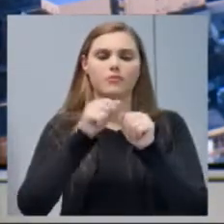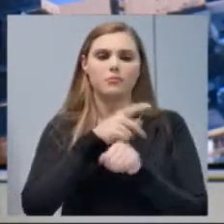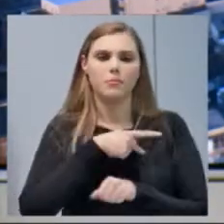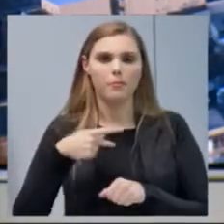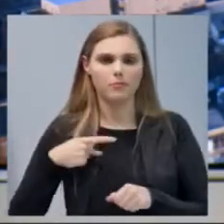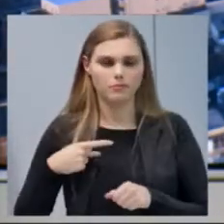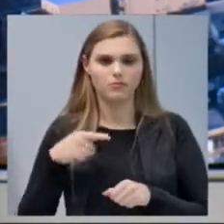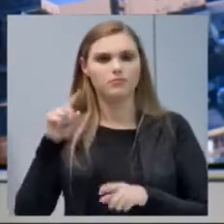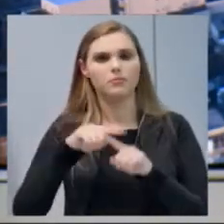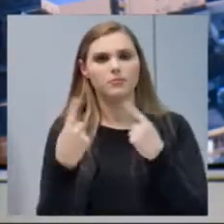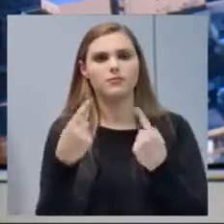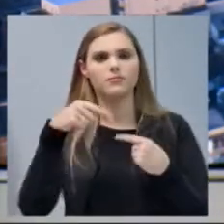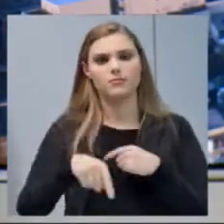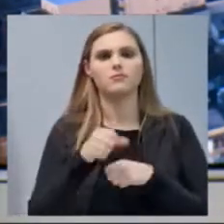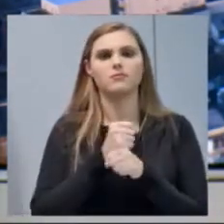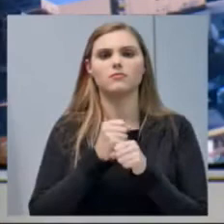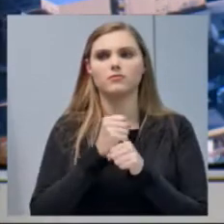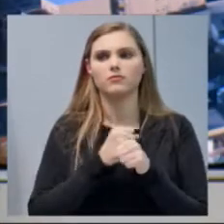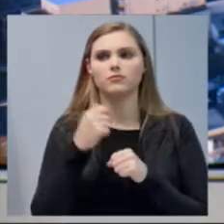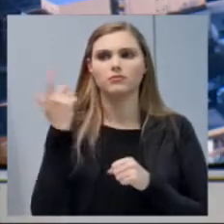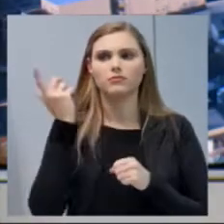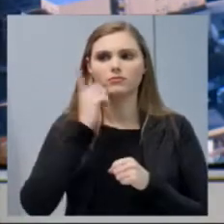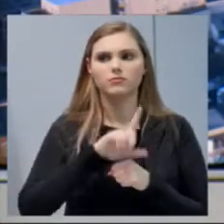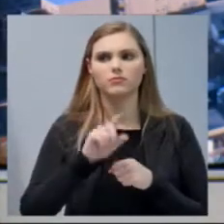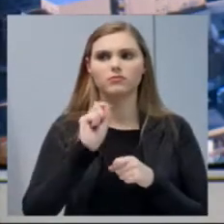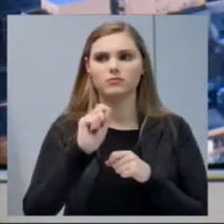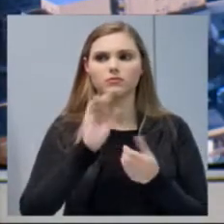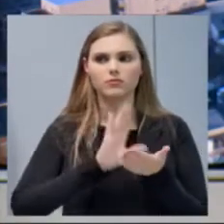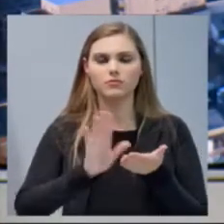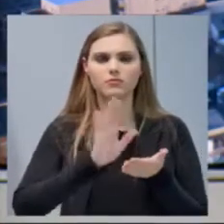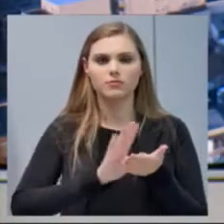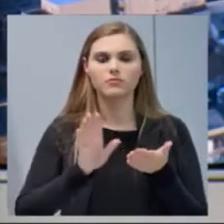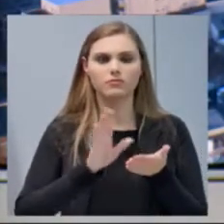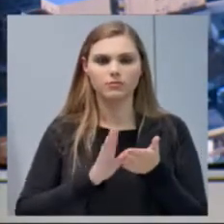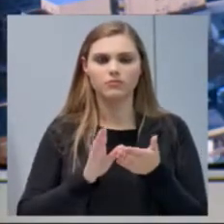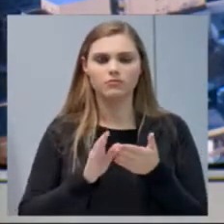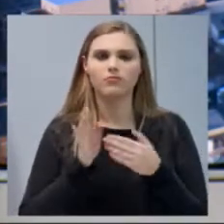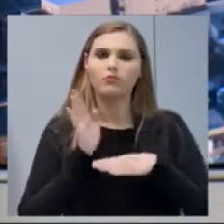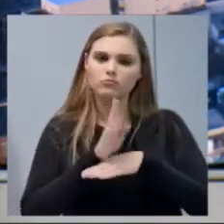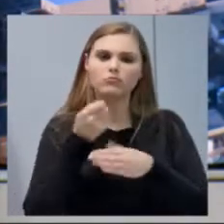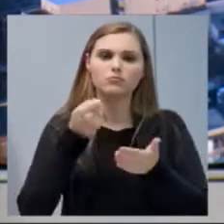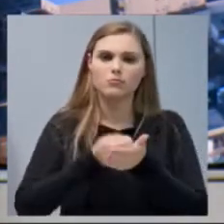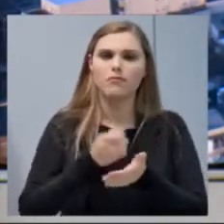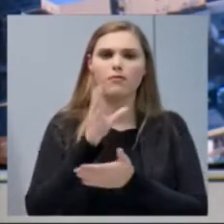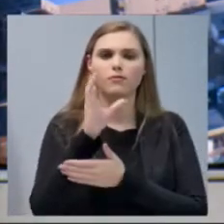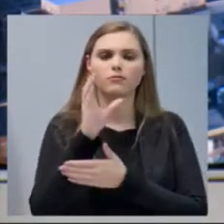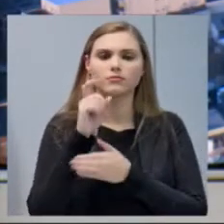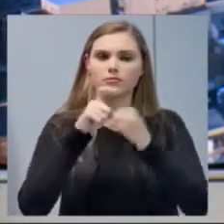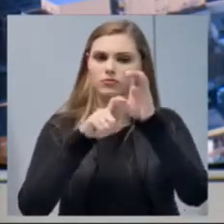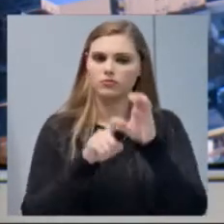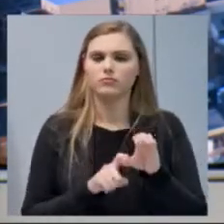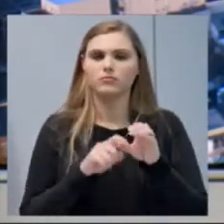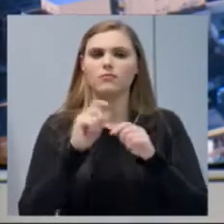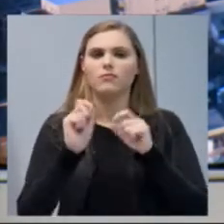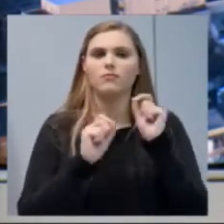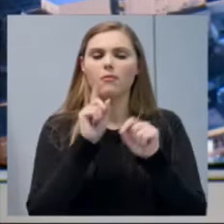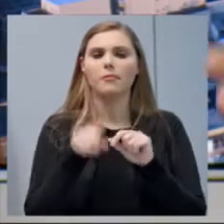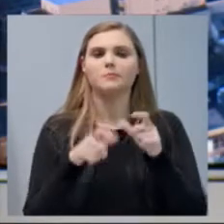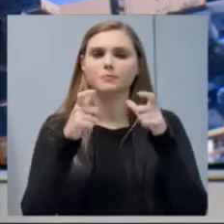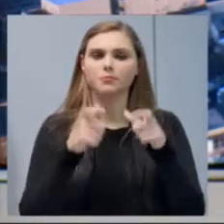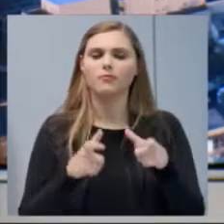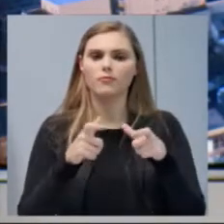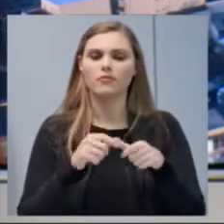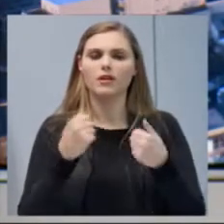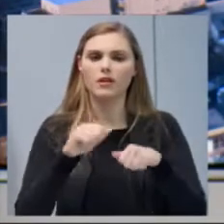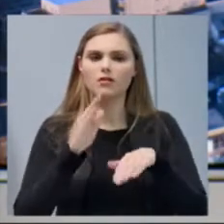mas que nesse ano nós conseguimos aí que o recurso viesse para o custeio, que é onde mais precisa dinheiro para poder manter e dar